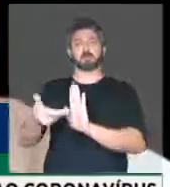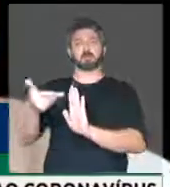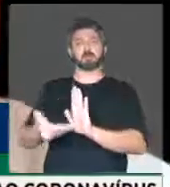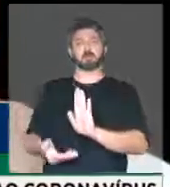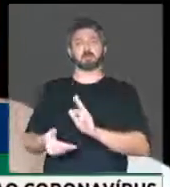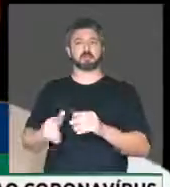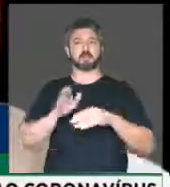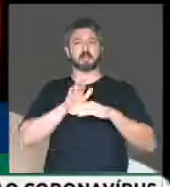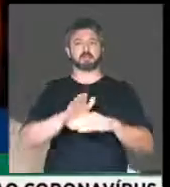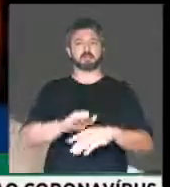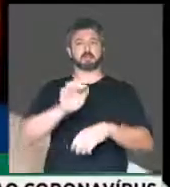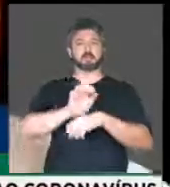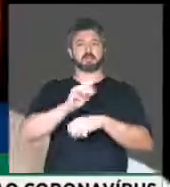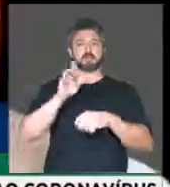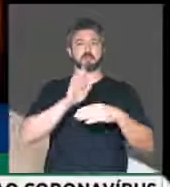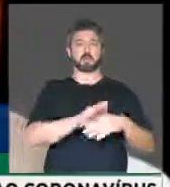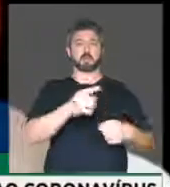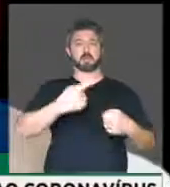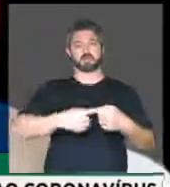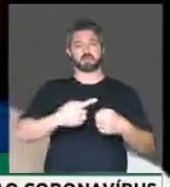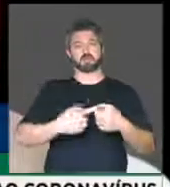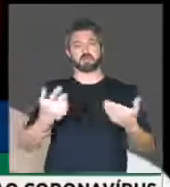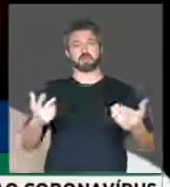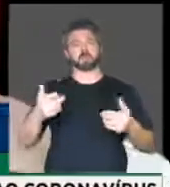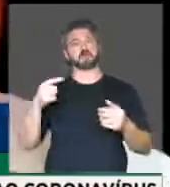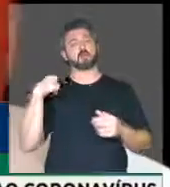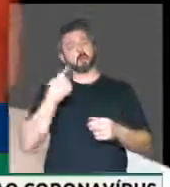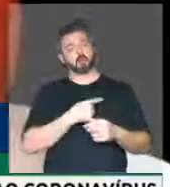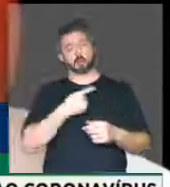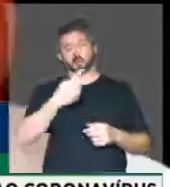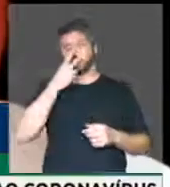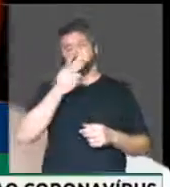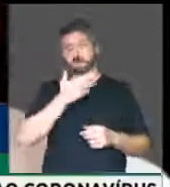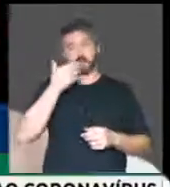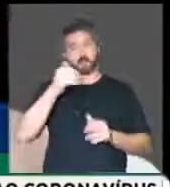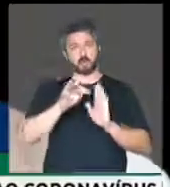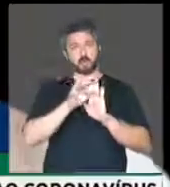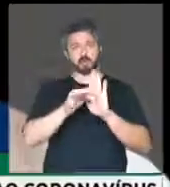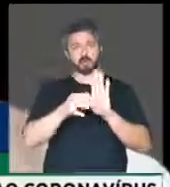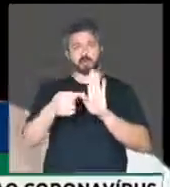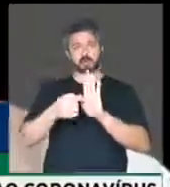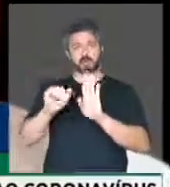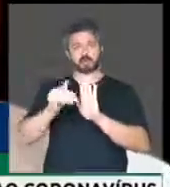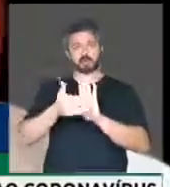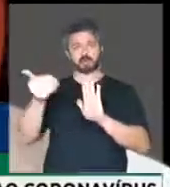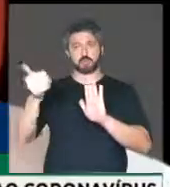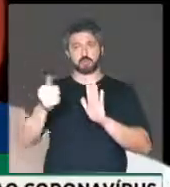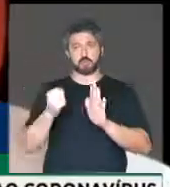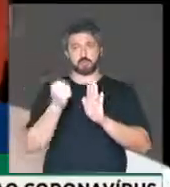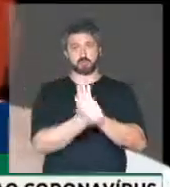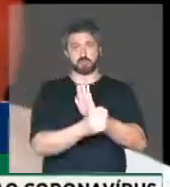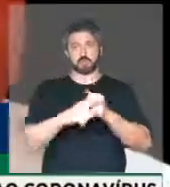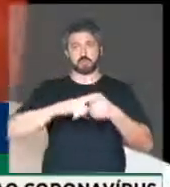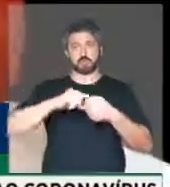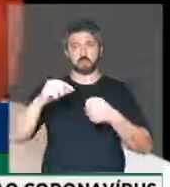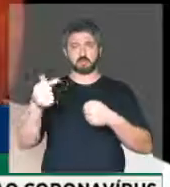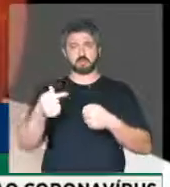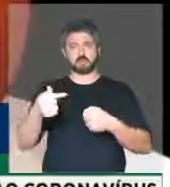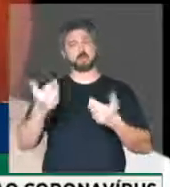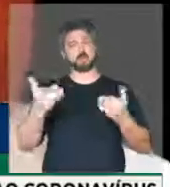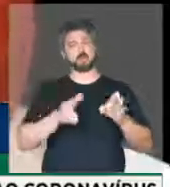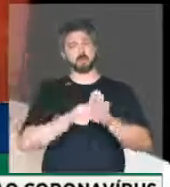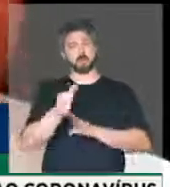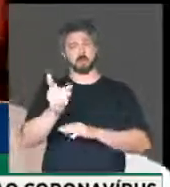que é de auxiliar estados e municípios. Por isso, o PSB entende que aprimora o texto, a retirada e a supressão do artigo 7, por isso a